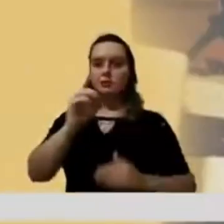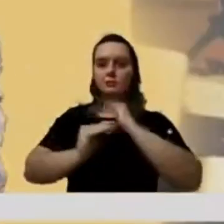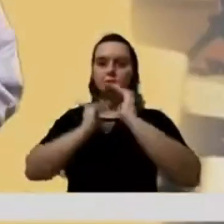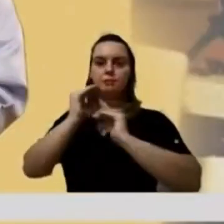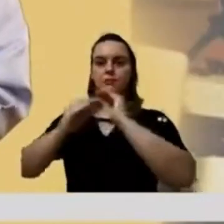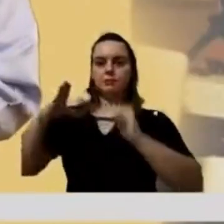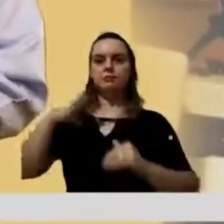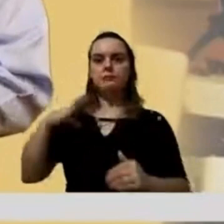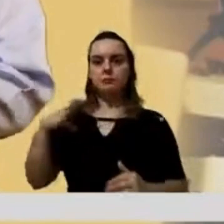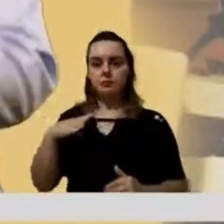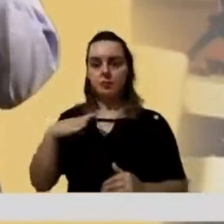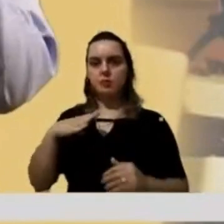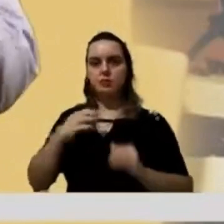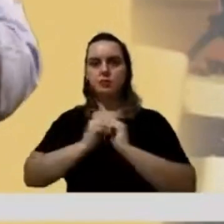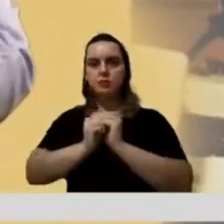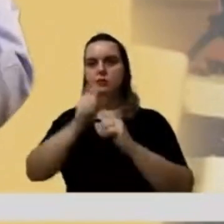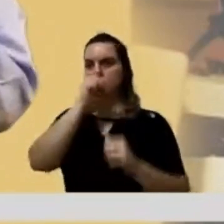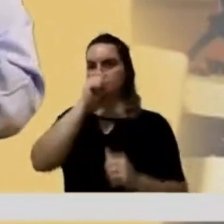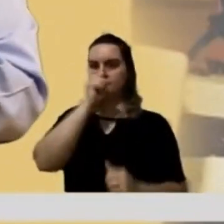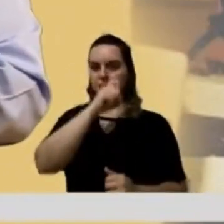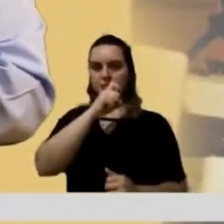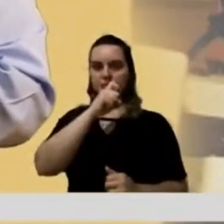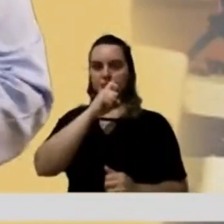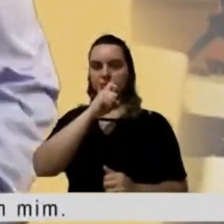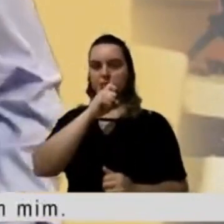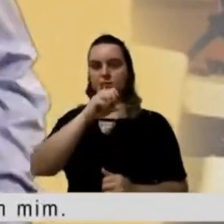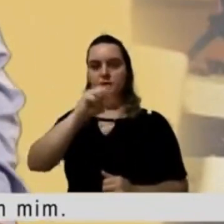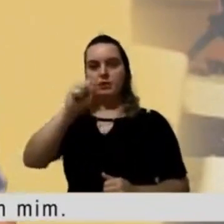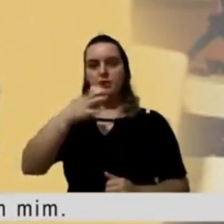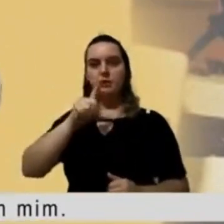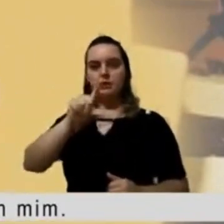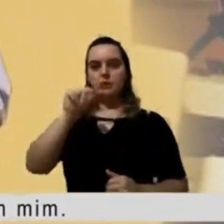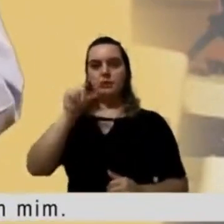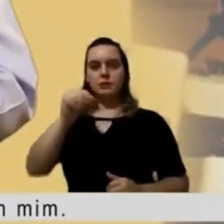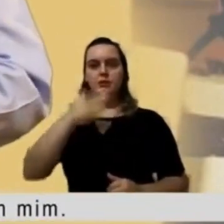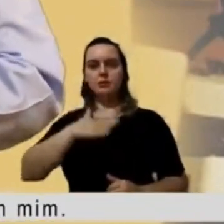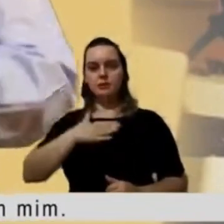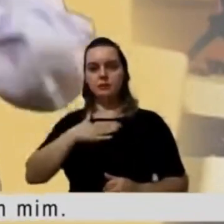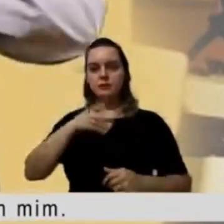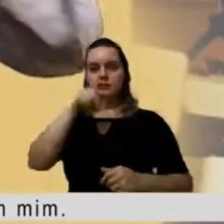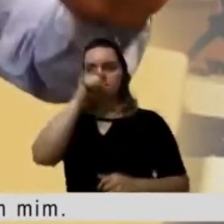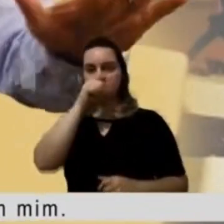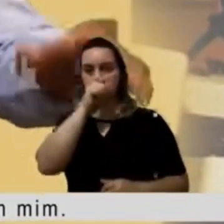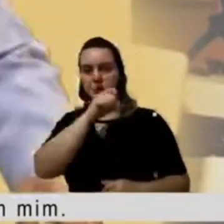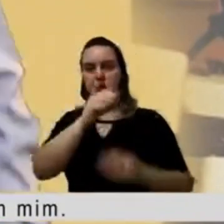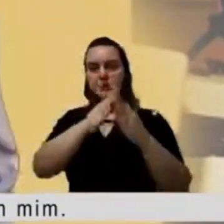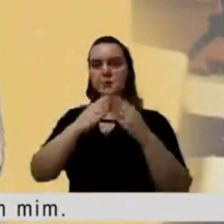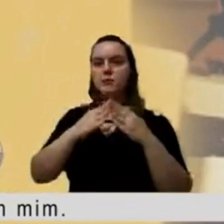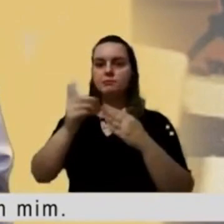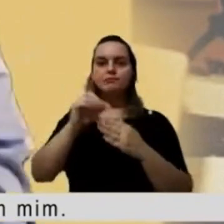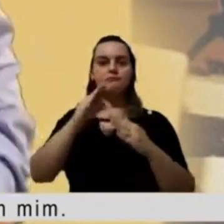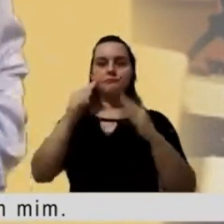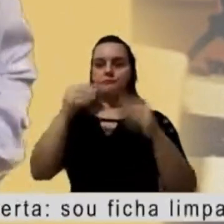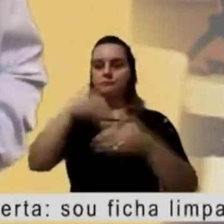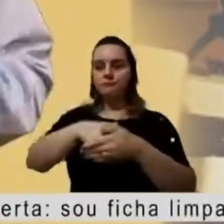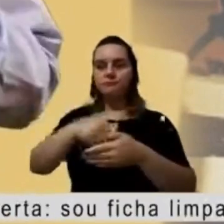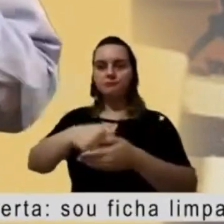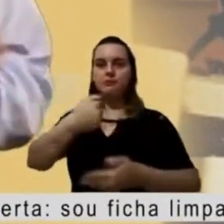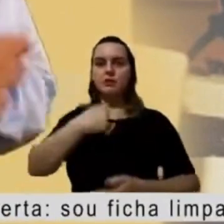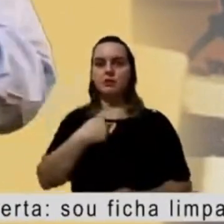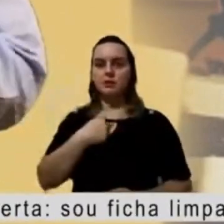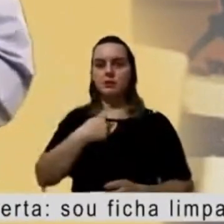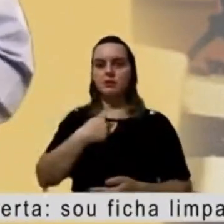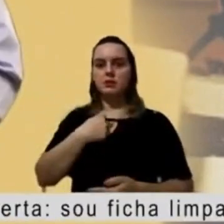Não se edifica uma cidade no tijolo da mentira. Se for para me eleger com mentiras, por favor, não vote em mim.